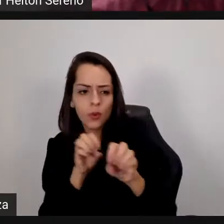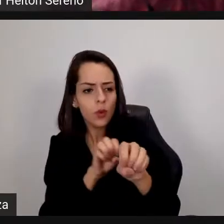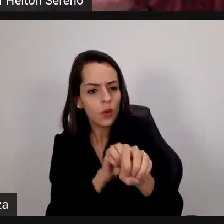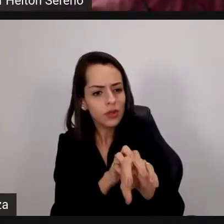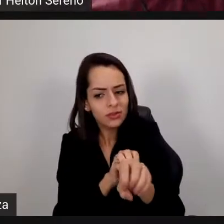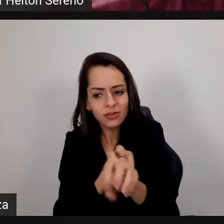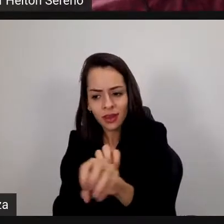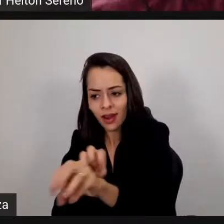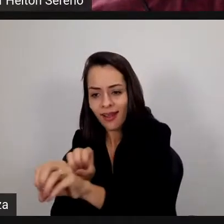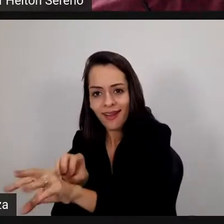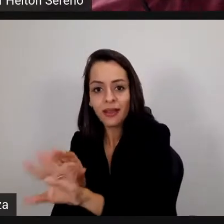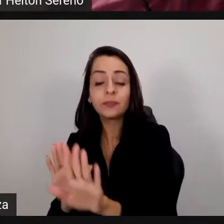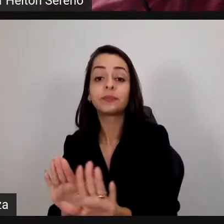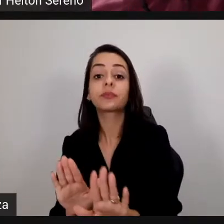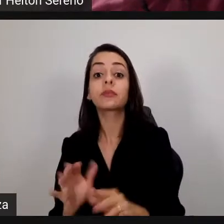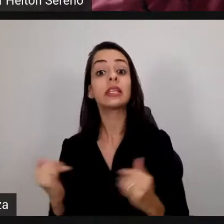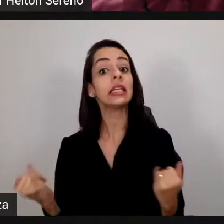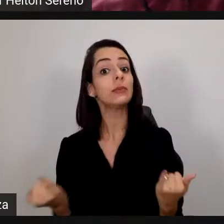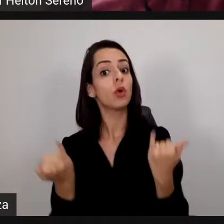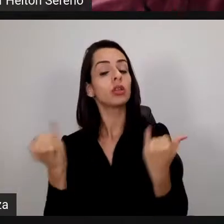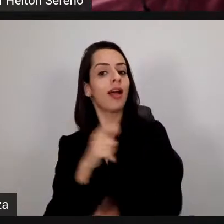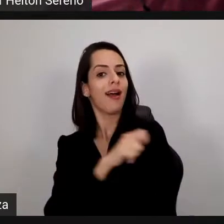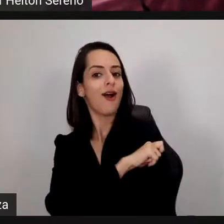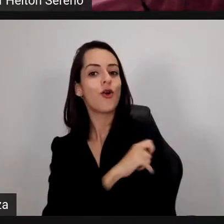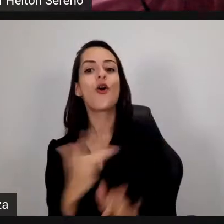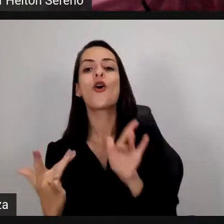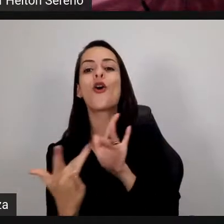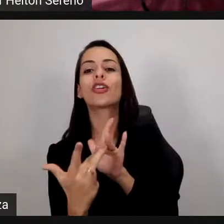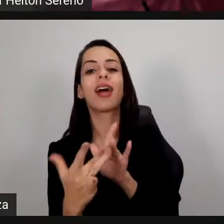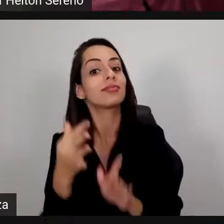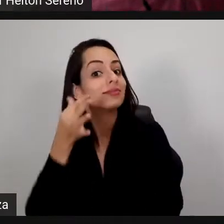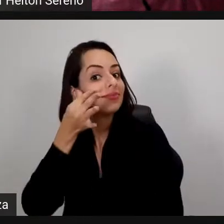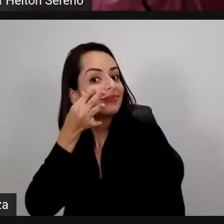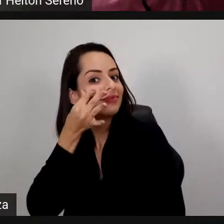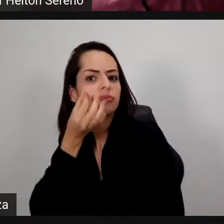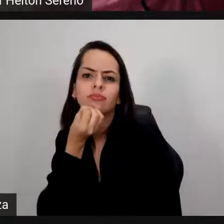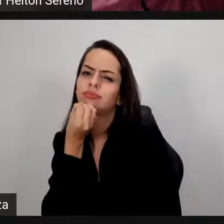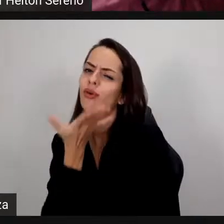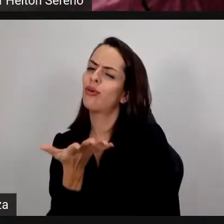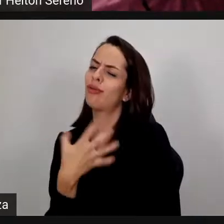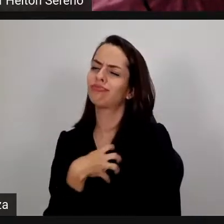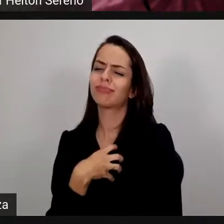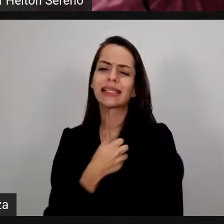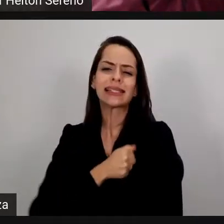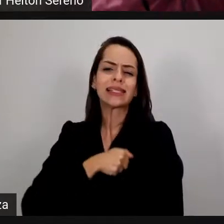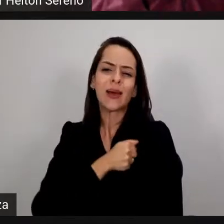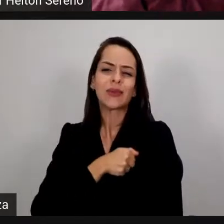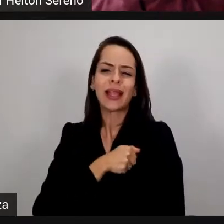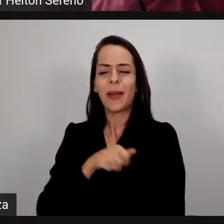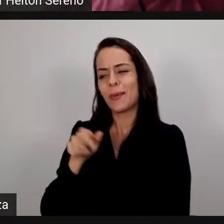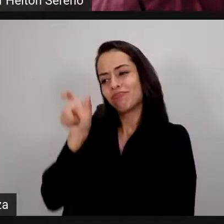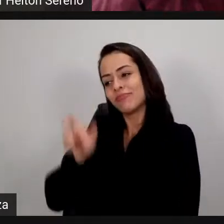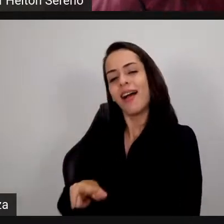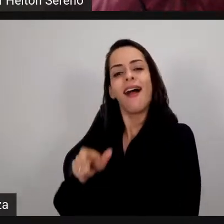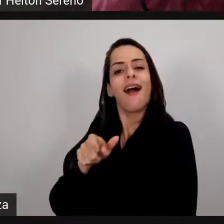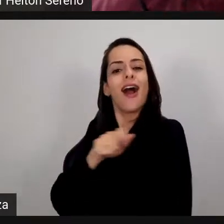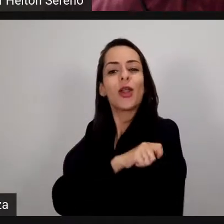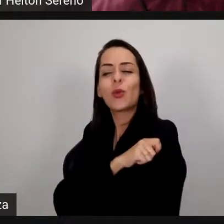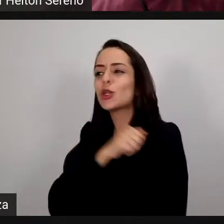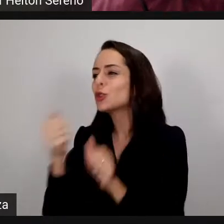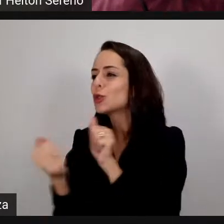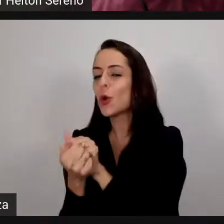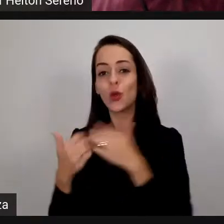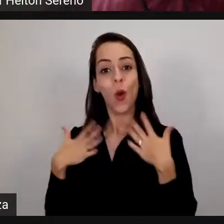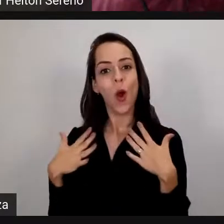sou um que sinto muita falta daquela proximidade, mas a gente pode agregar outras ferramentas para facilitar esse